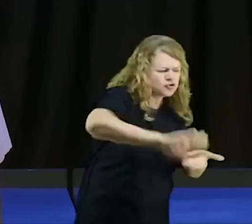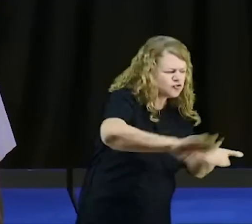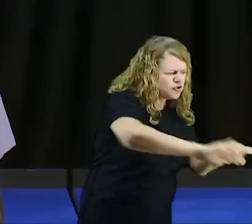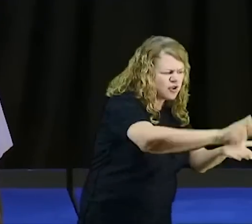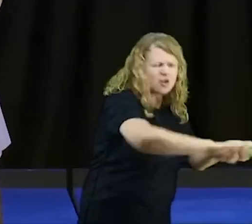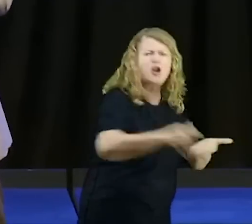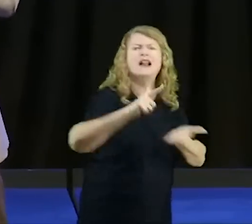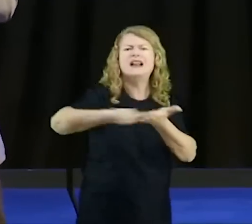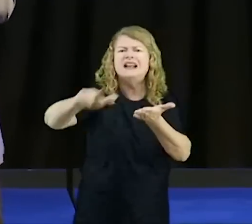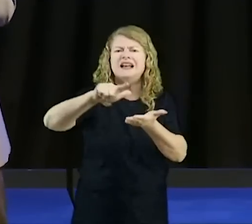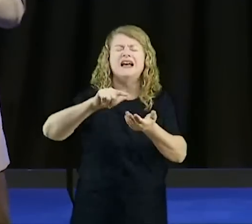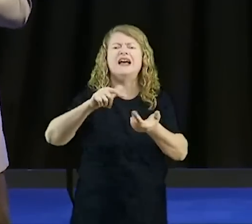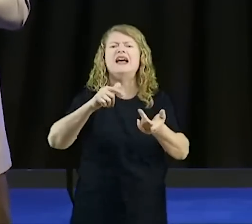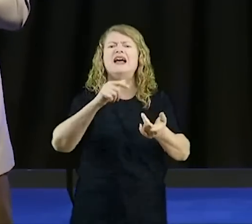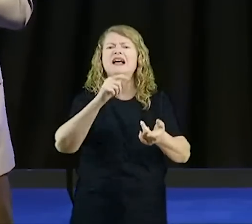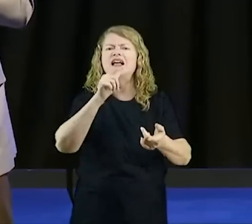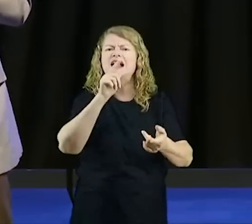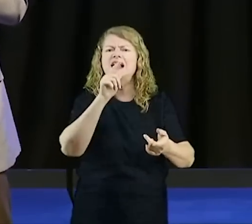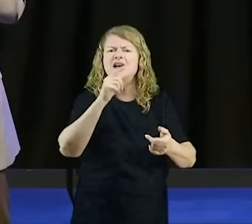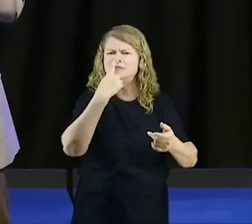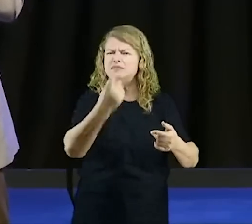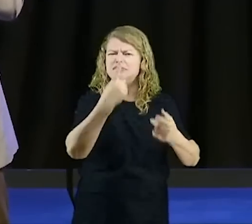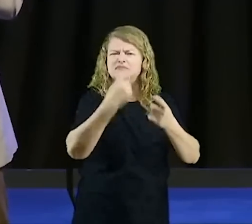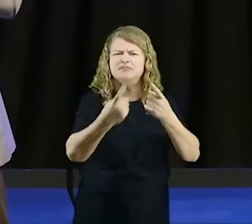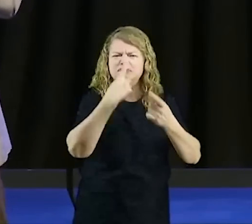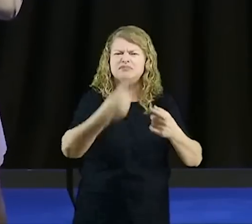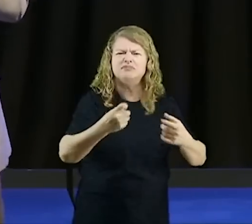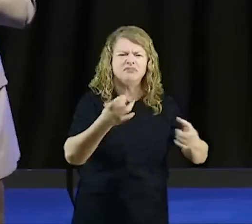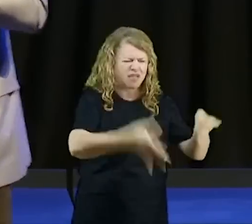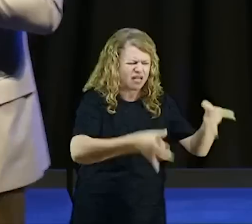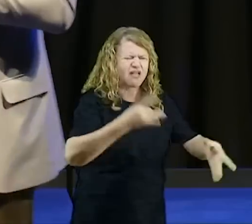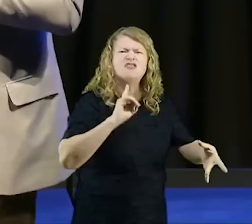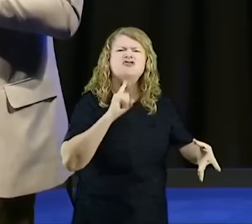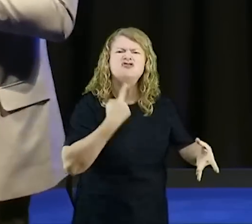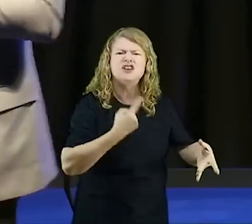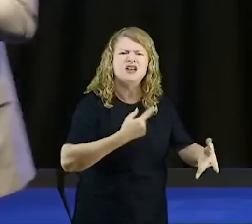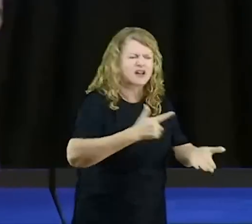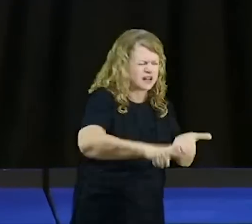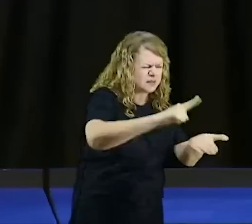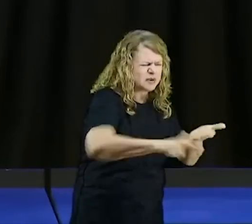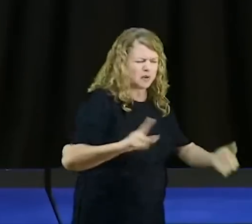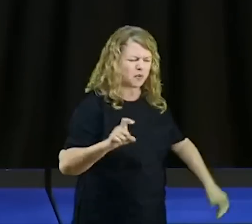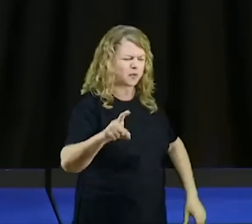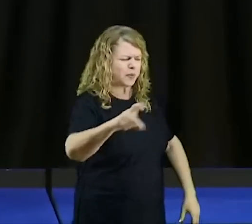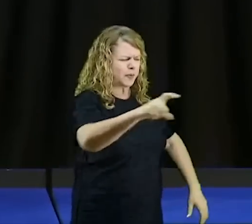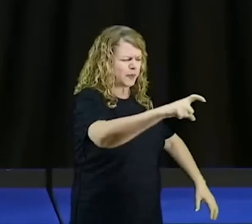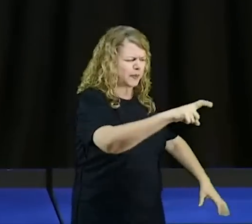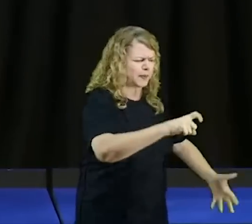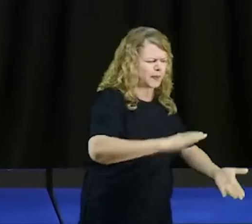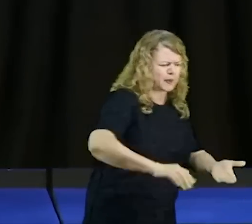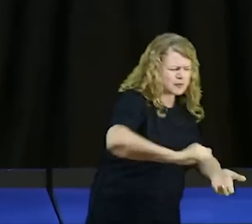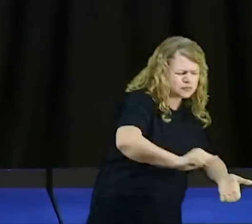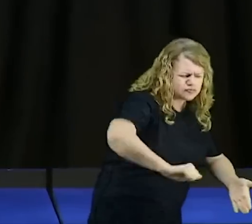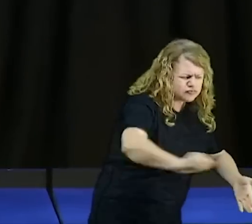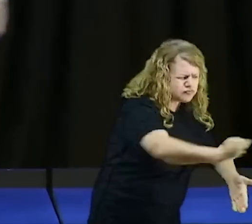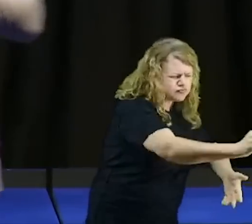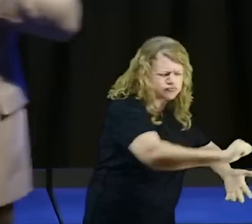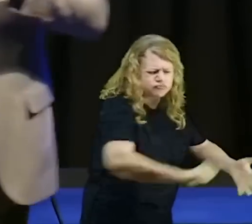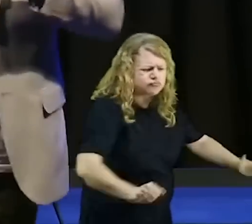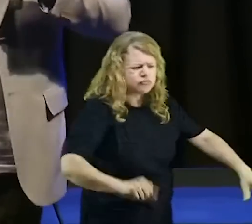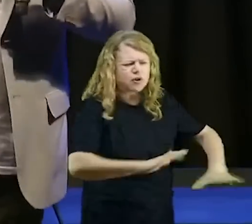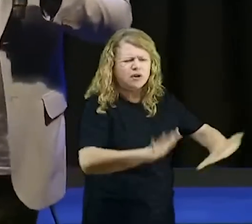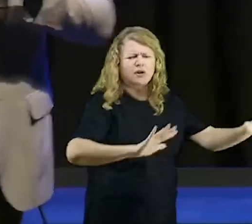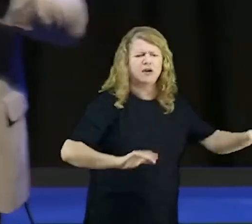desinfetante, água arraia, sei lá o que que passa, não tem mais mosca, não tem mais larva, não tem mais barata,